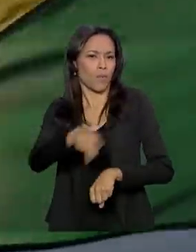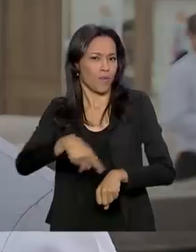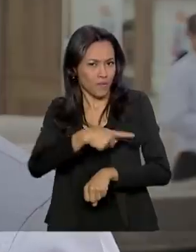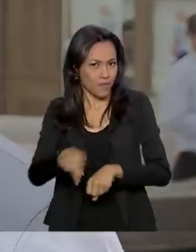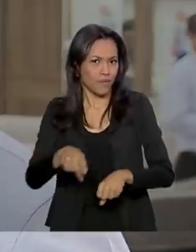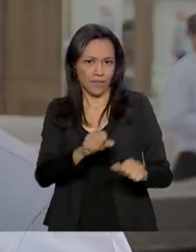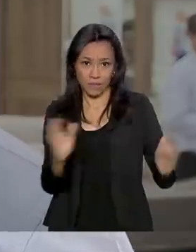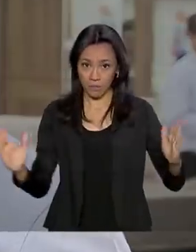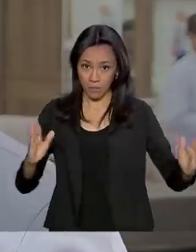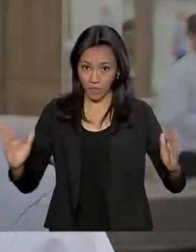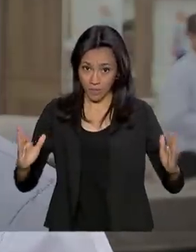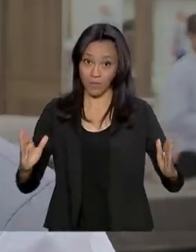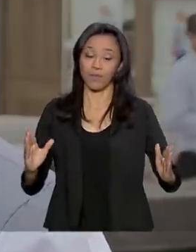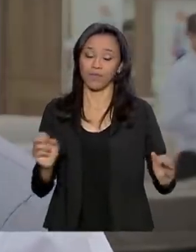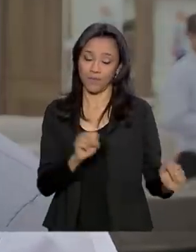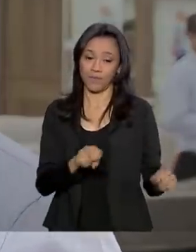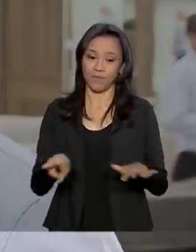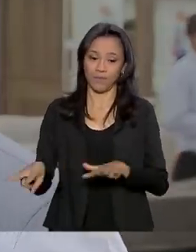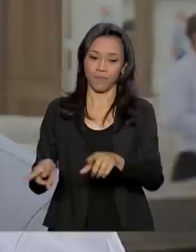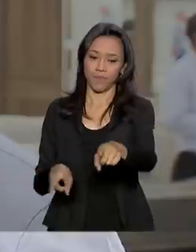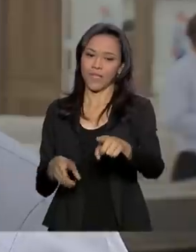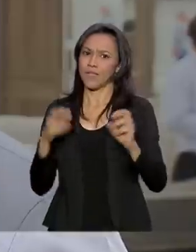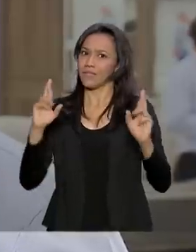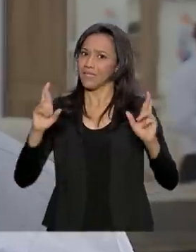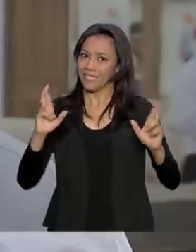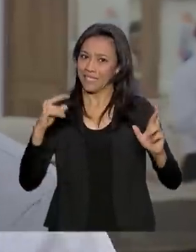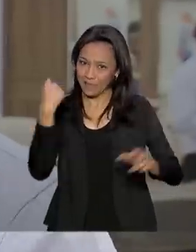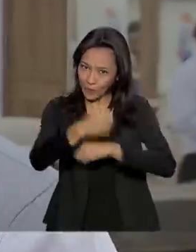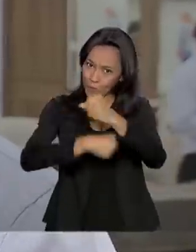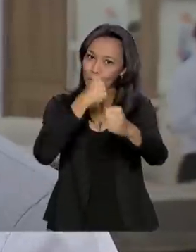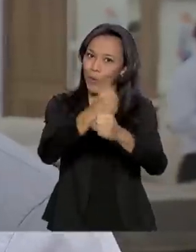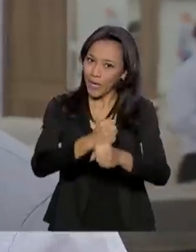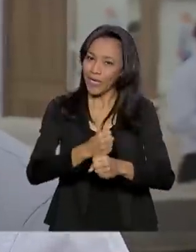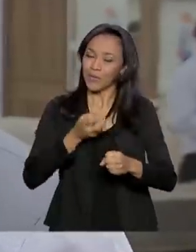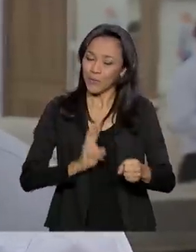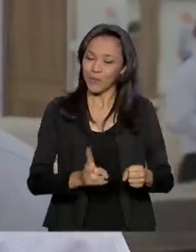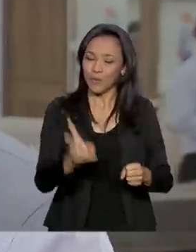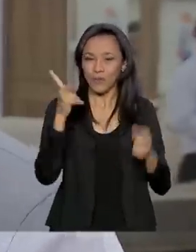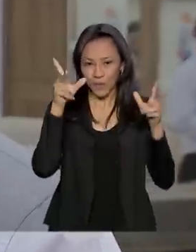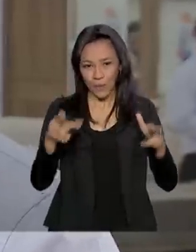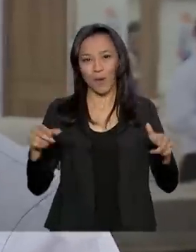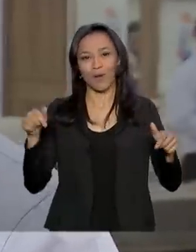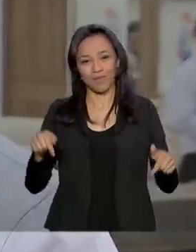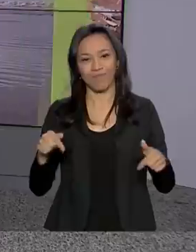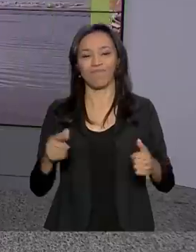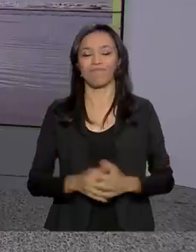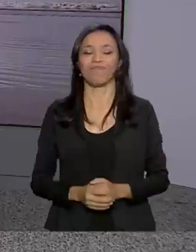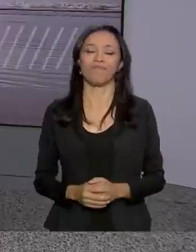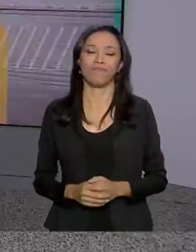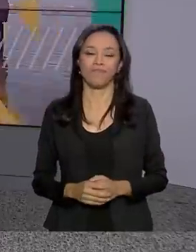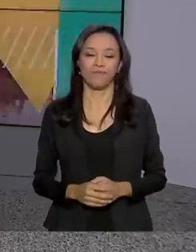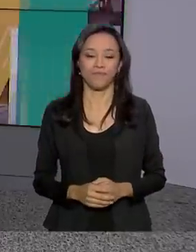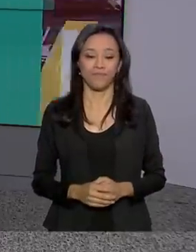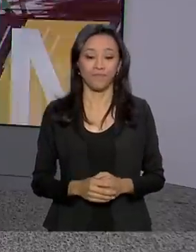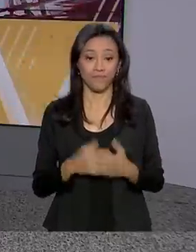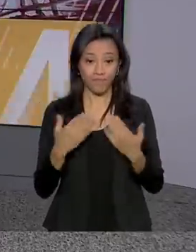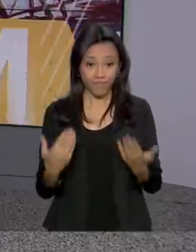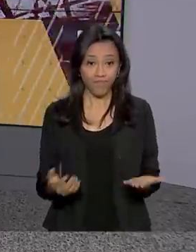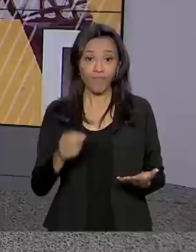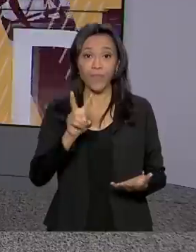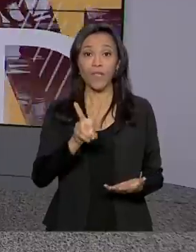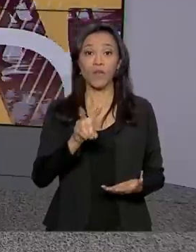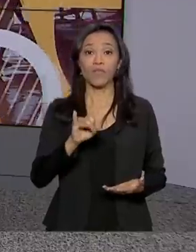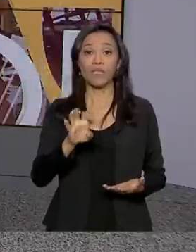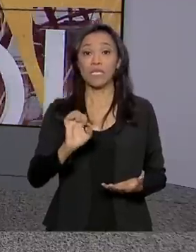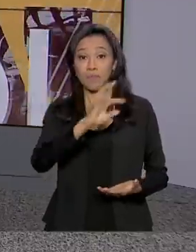Brasil. A expectativa é que no ano que vem, continue na próxima semana, que o aumento seja significativo. O vice-presidente